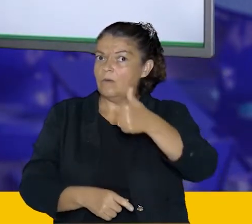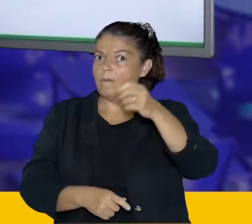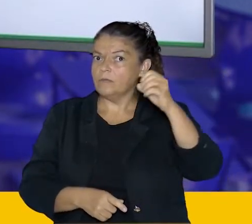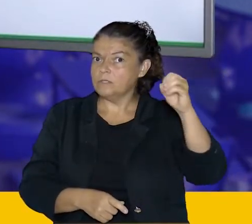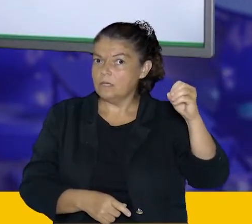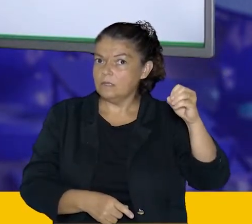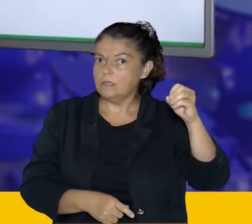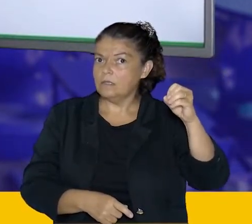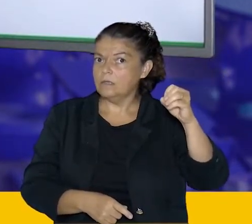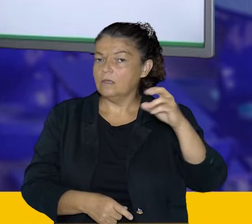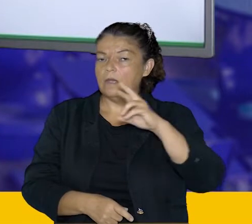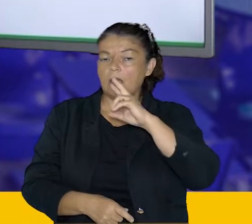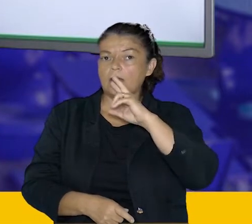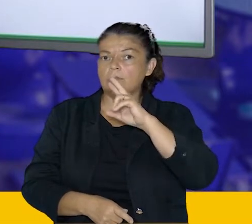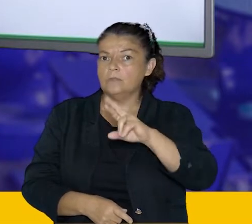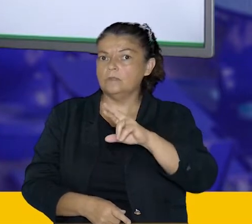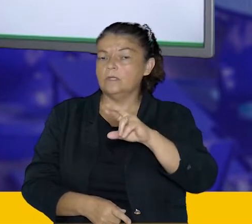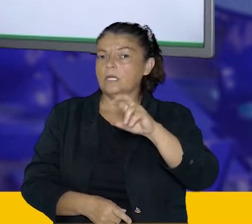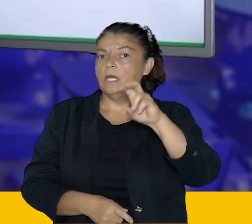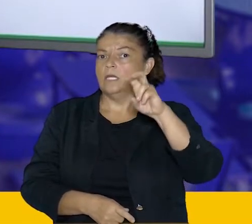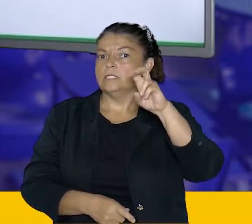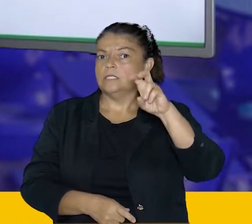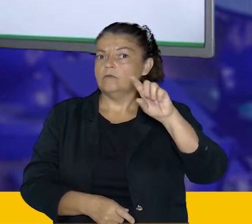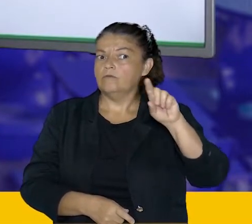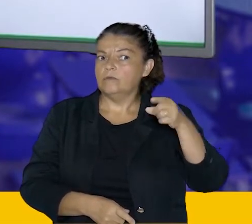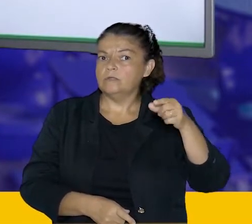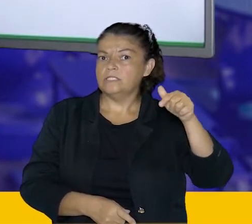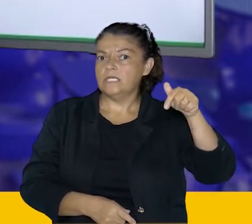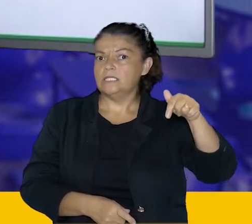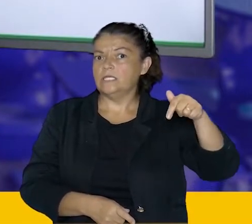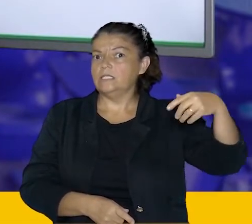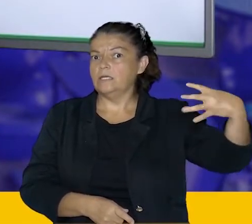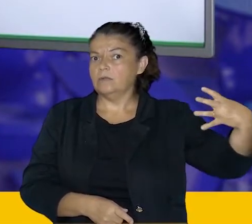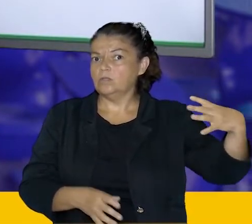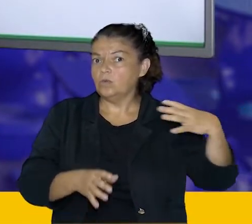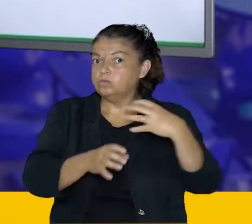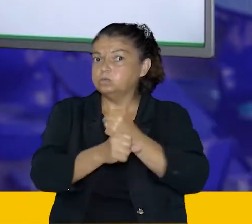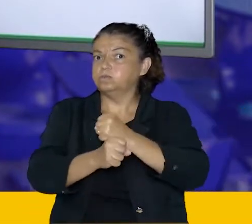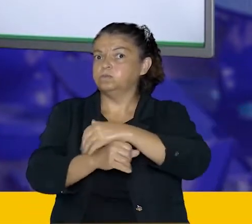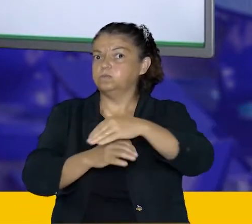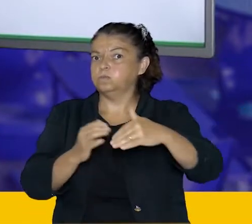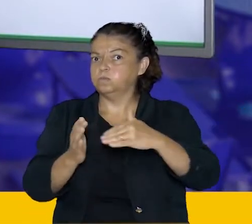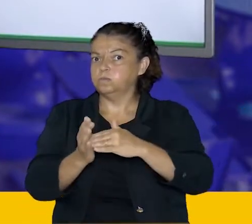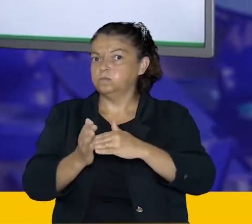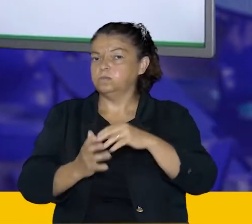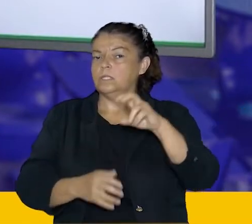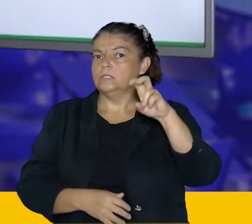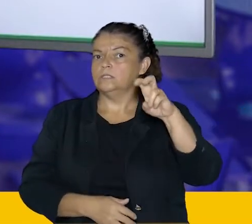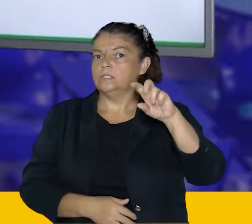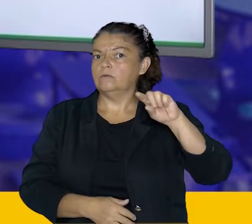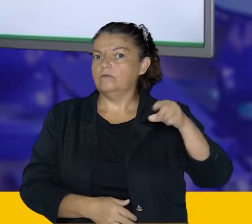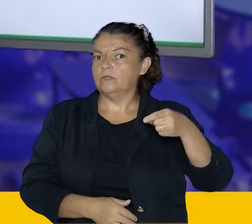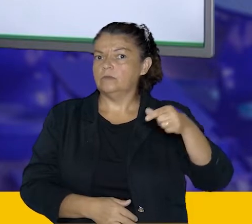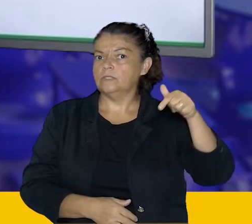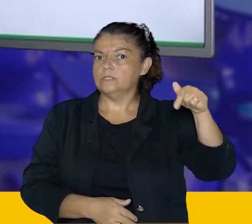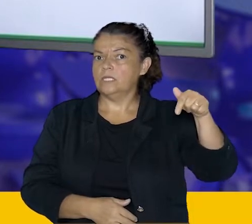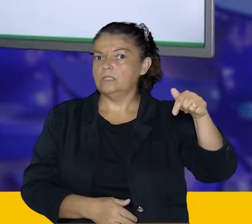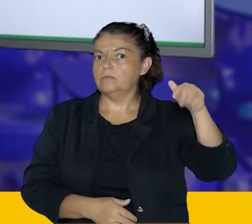gente vai obter um valor de 5,74. Arredondando o nosso valor, teremos 5